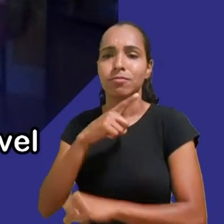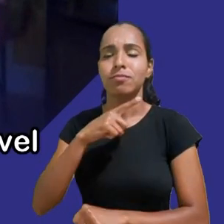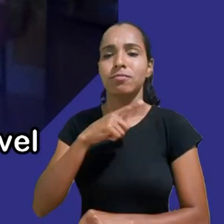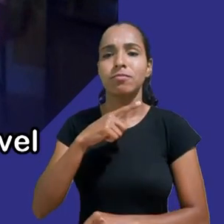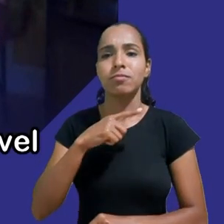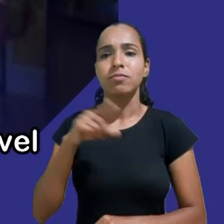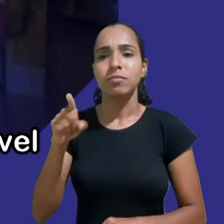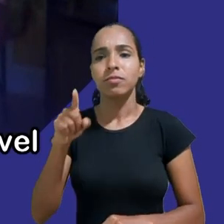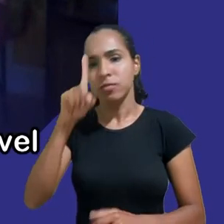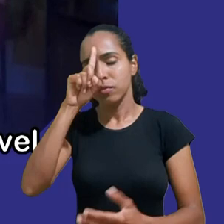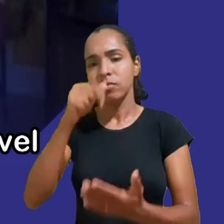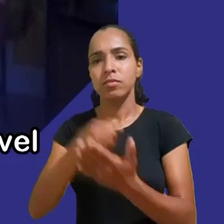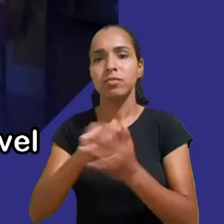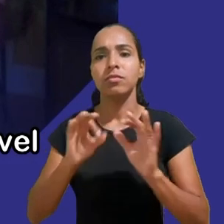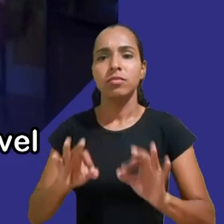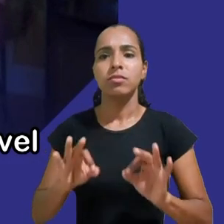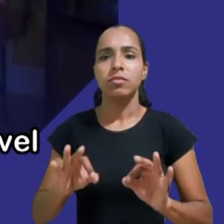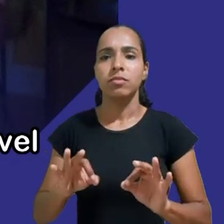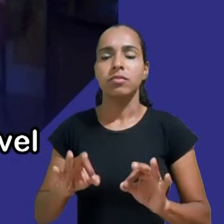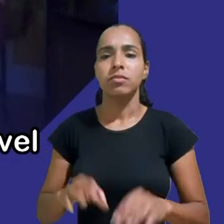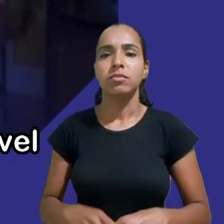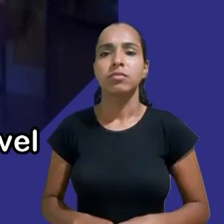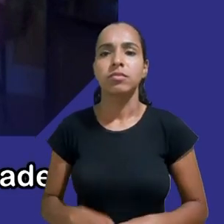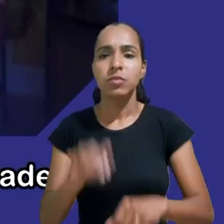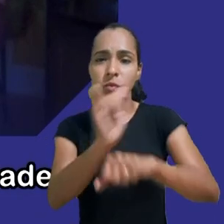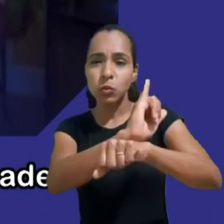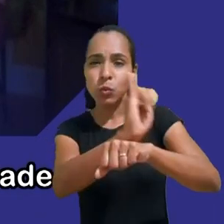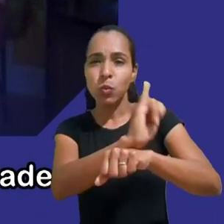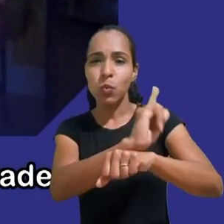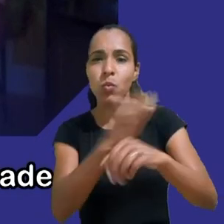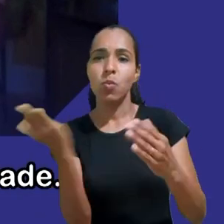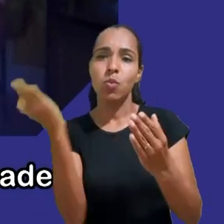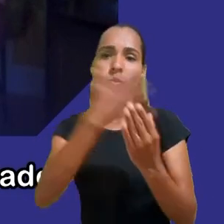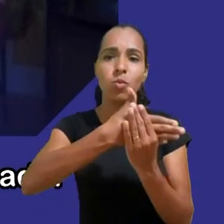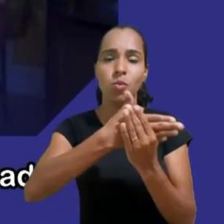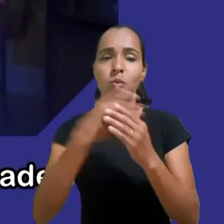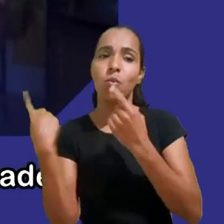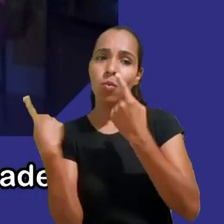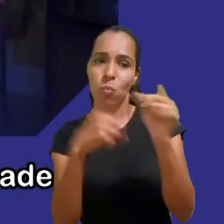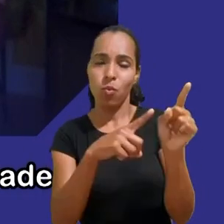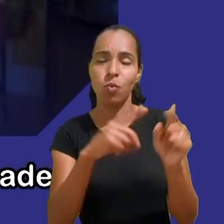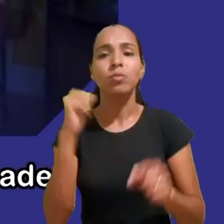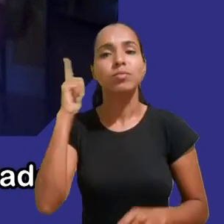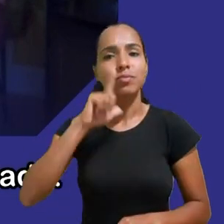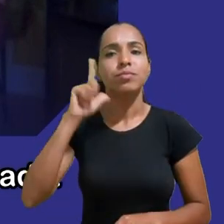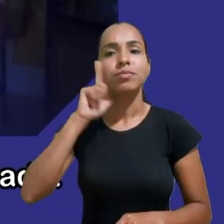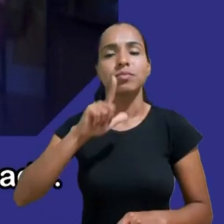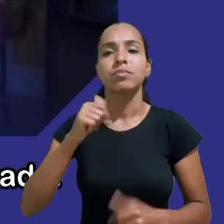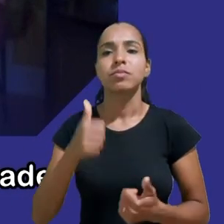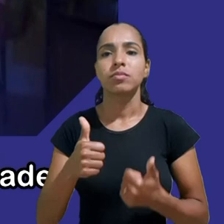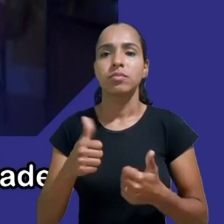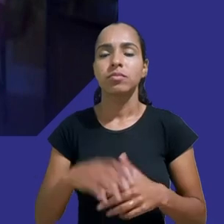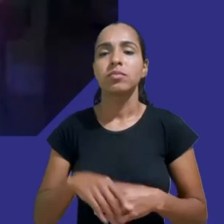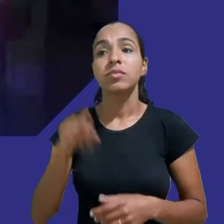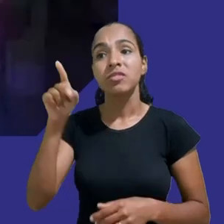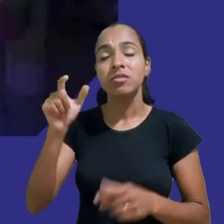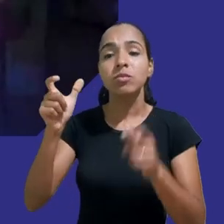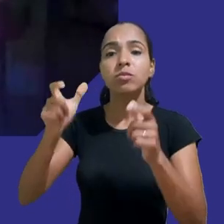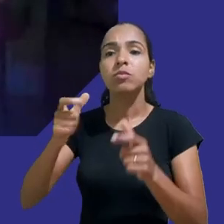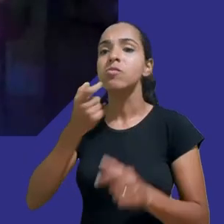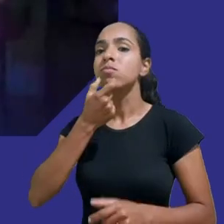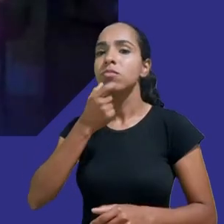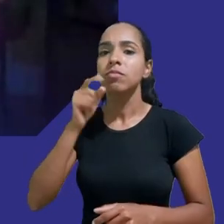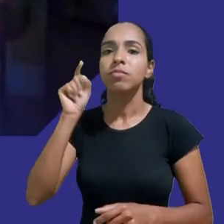contra o YouTube no Reino Unido há o excelente código de design apropriado para a idade então é um grande momento no qual já